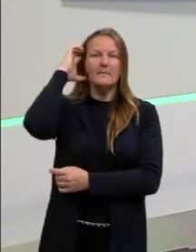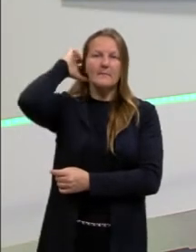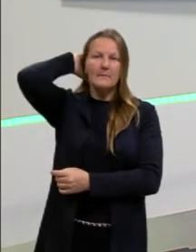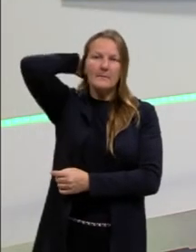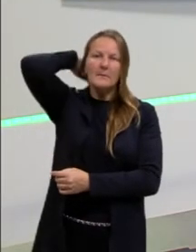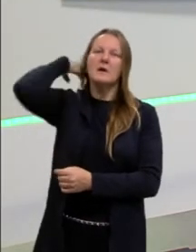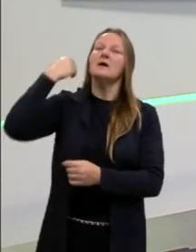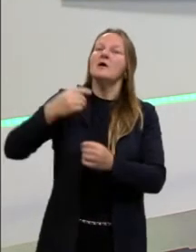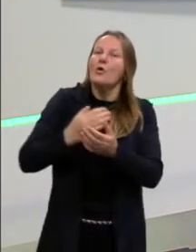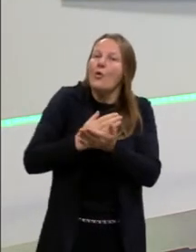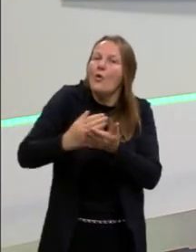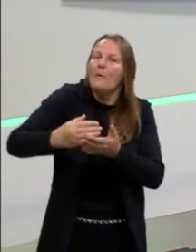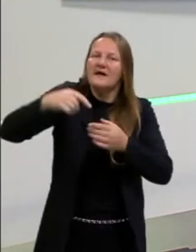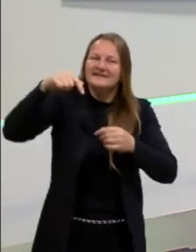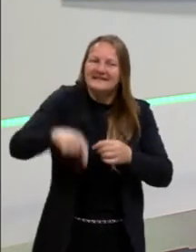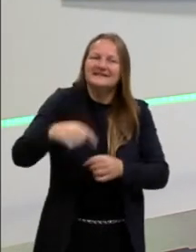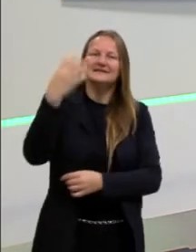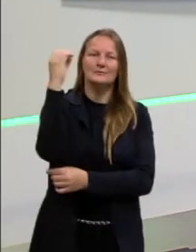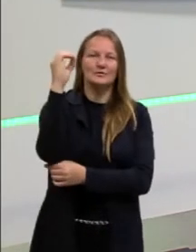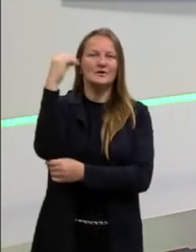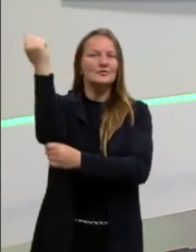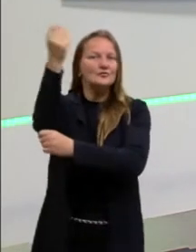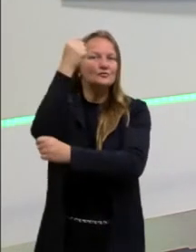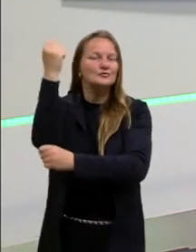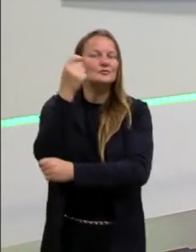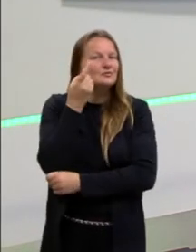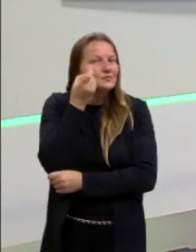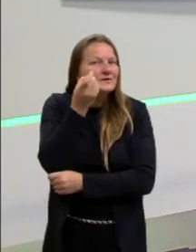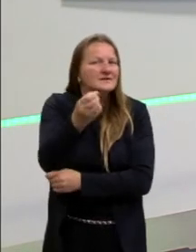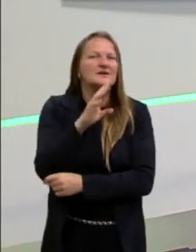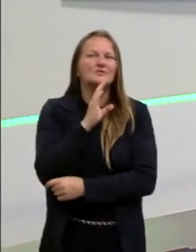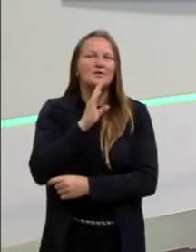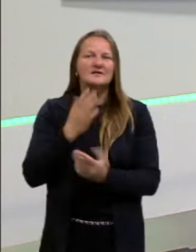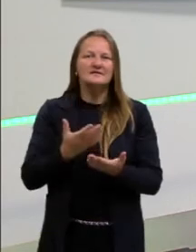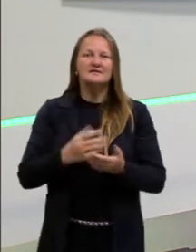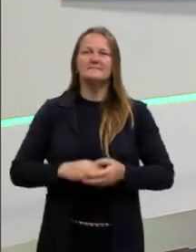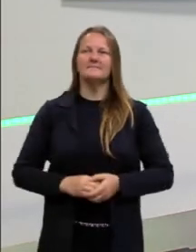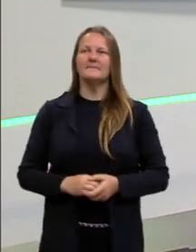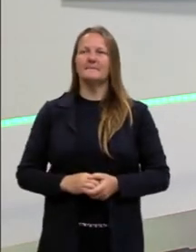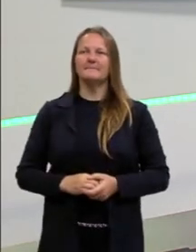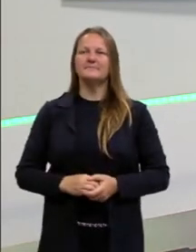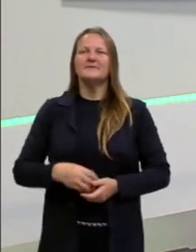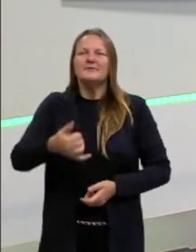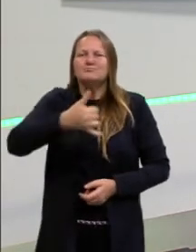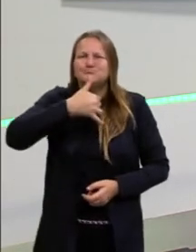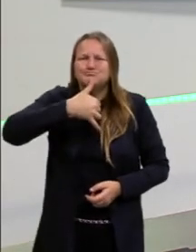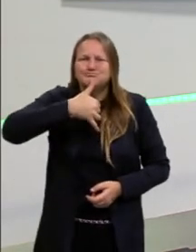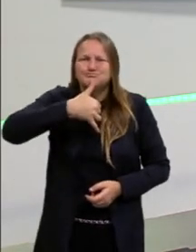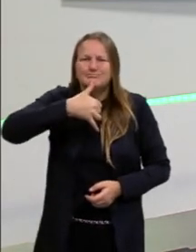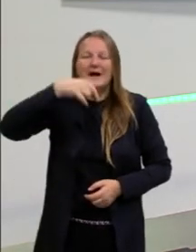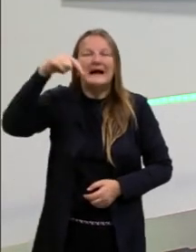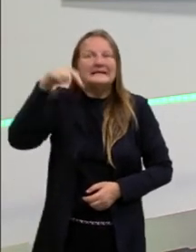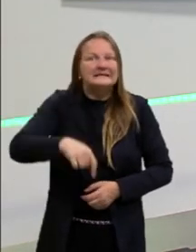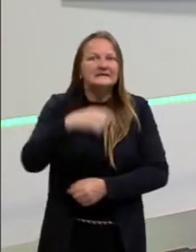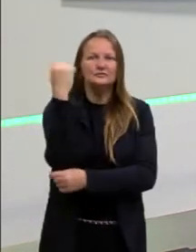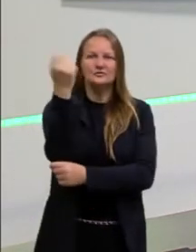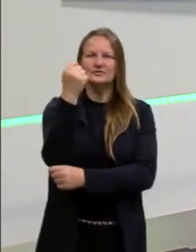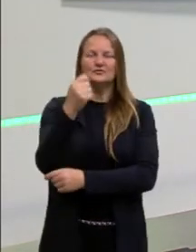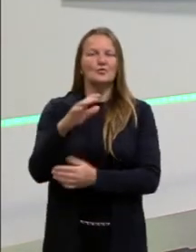nossa cidade, do nosso estado, que eu acho que uma questão bem interessante de se ressaltar. Infelizmente, ela não é feriado aqui.